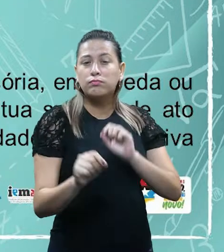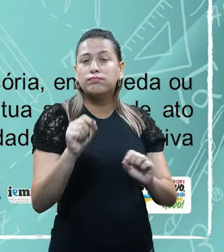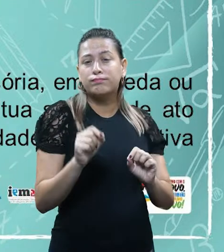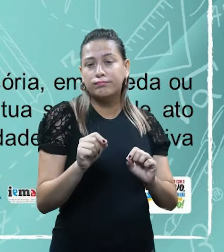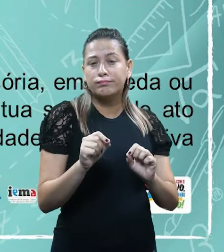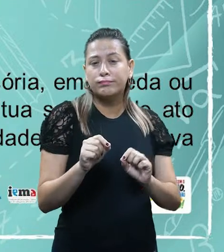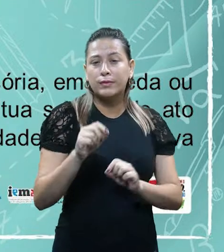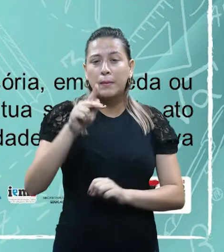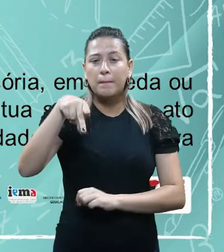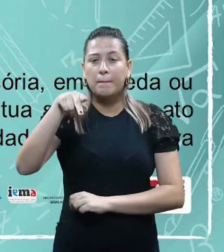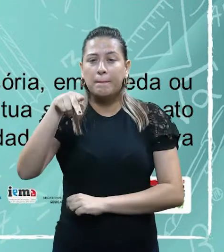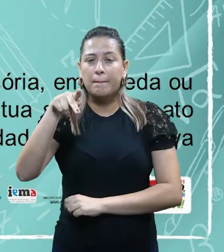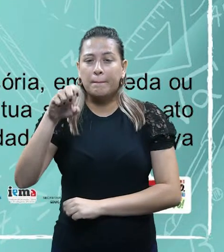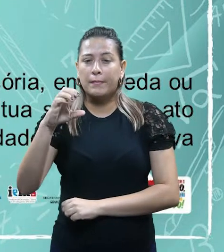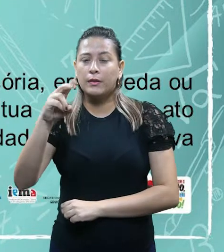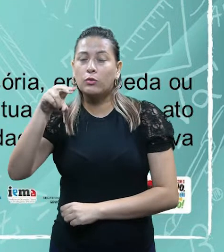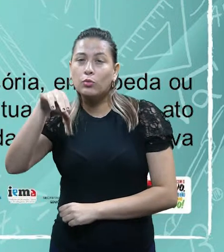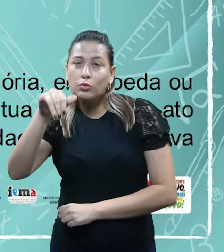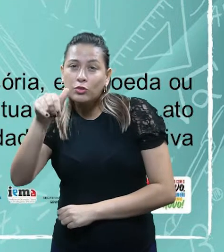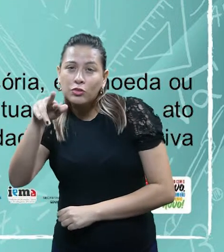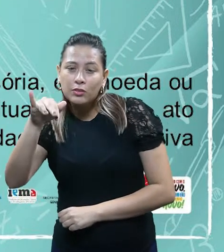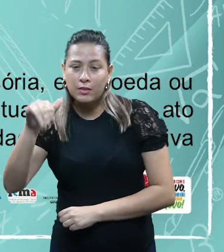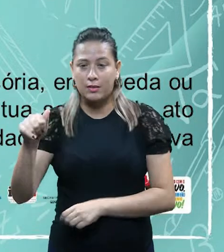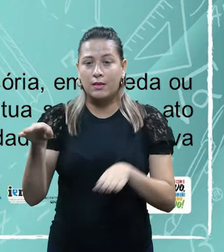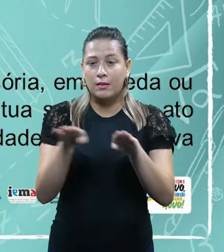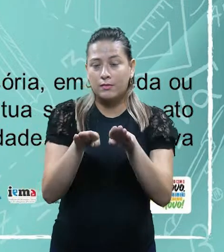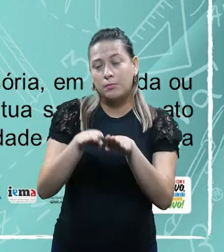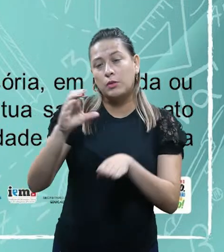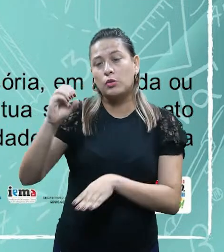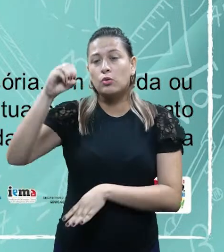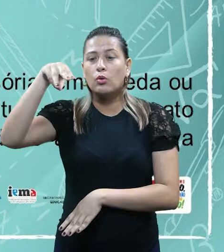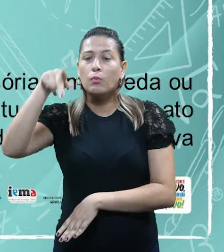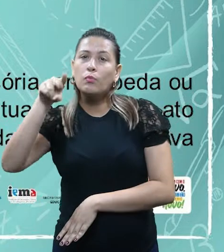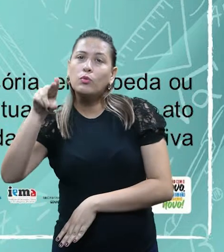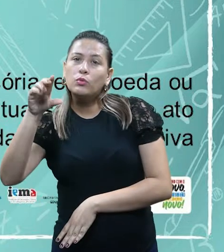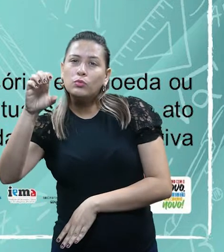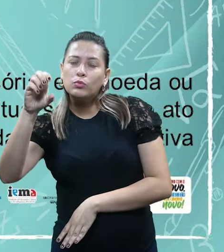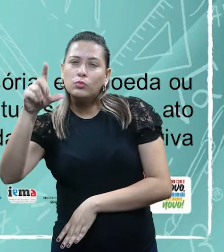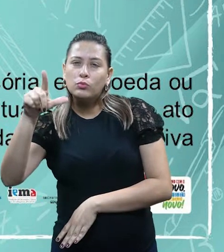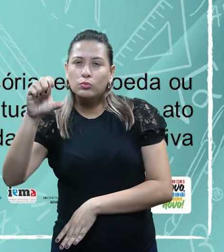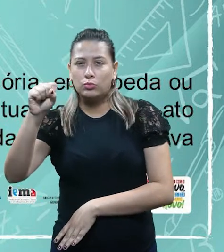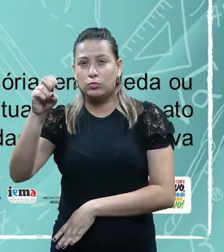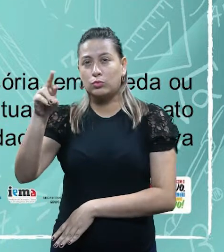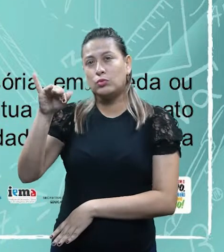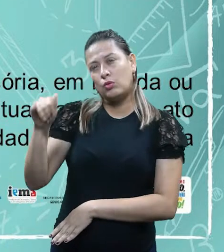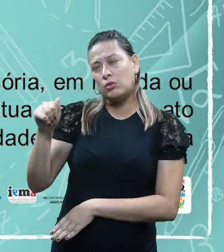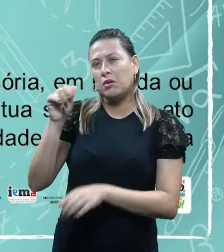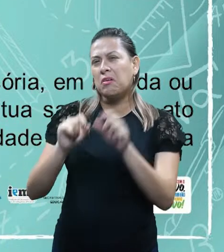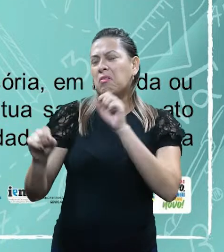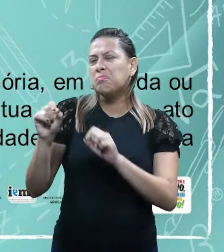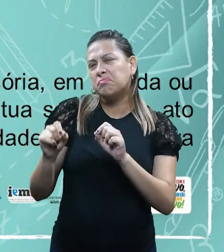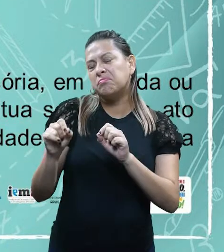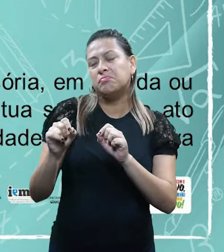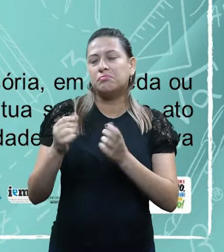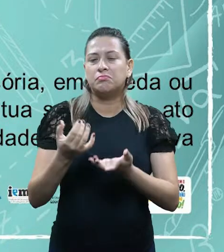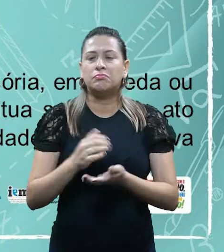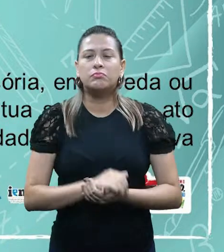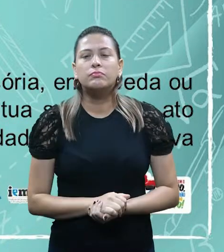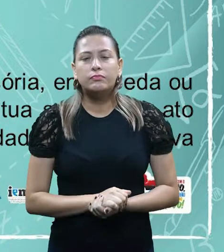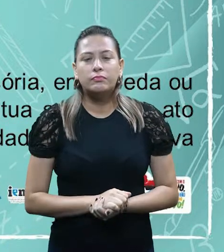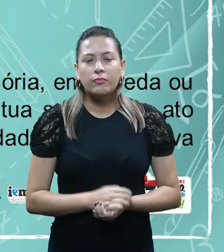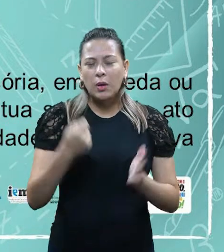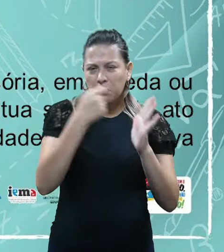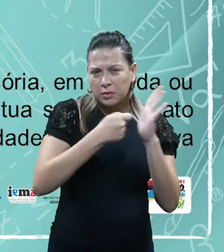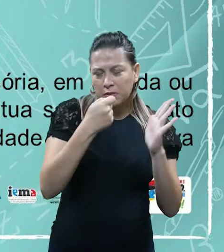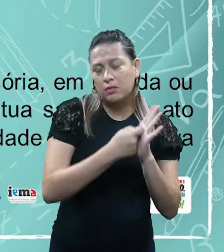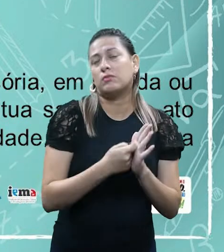seja, há uma obrigatoriedade. Bom, aqui a outra parte, ela diz que o tributo, ela deve